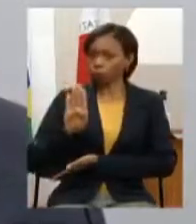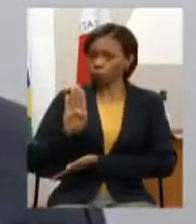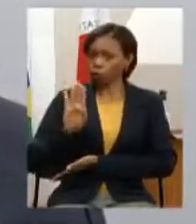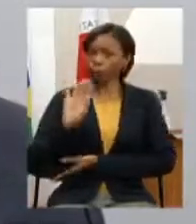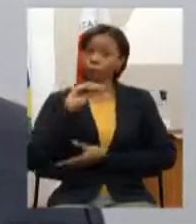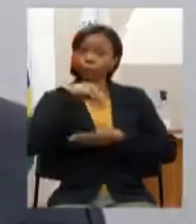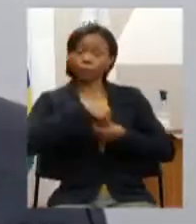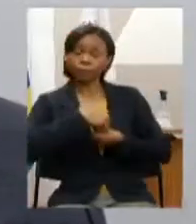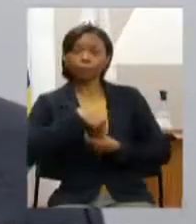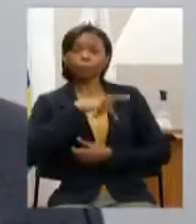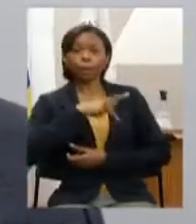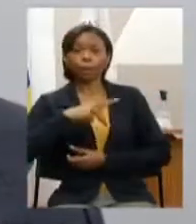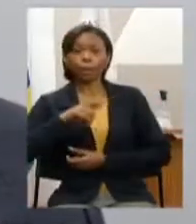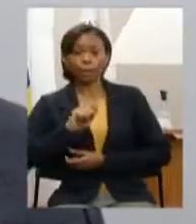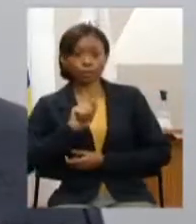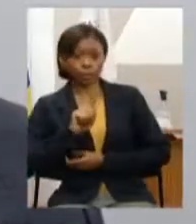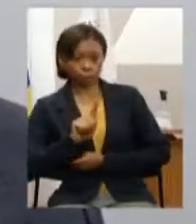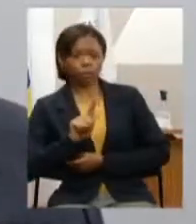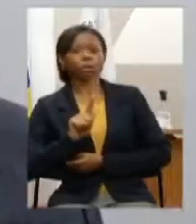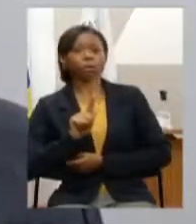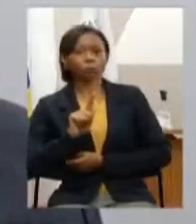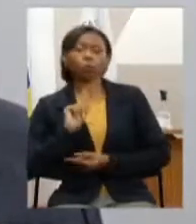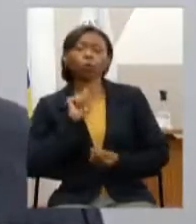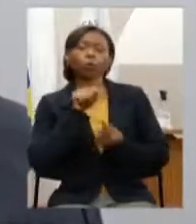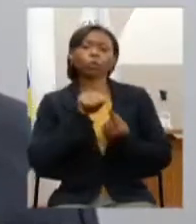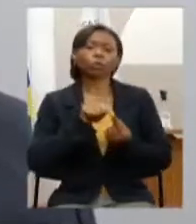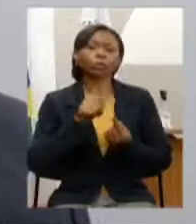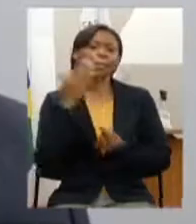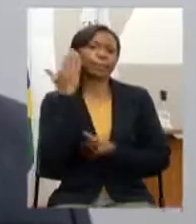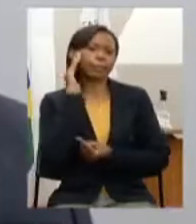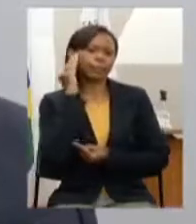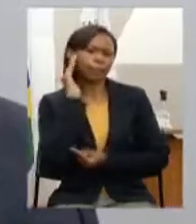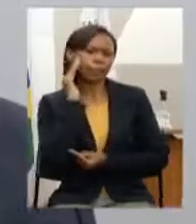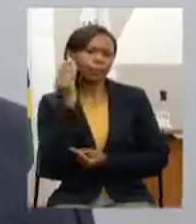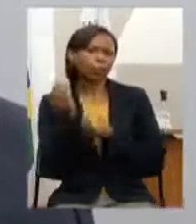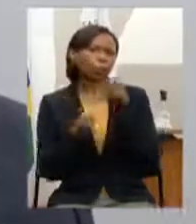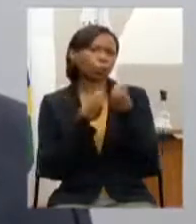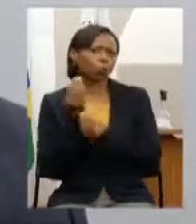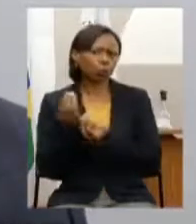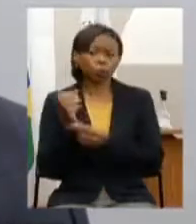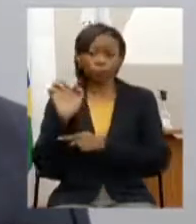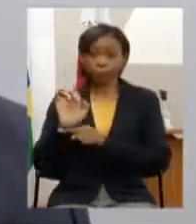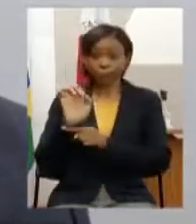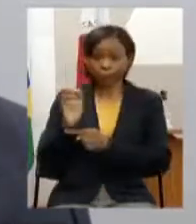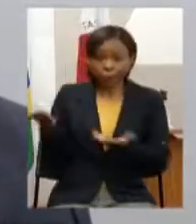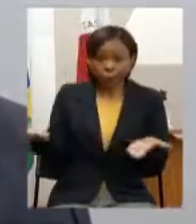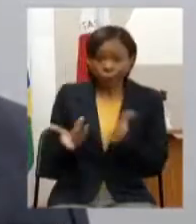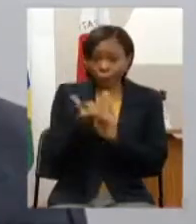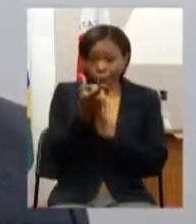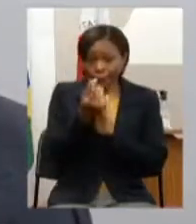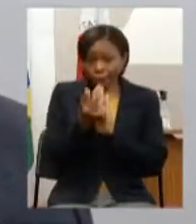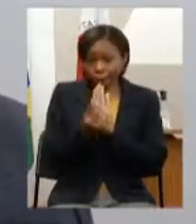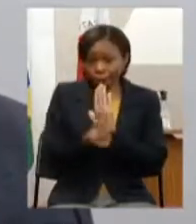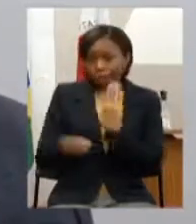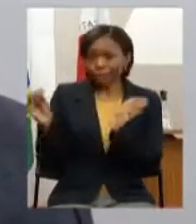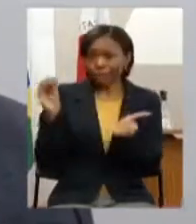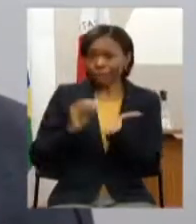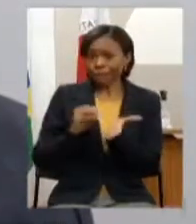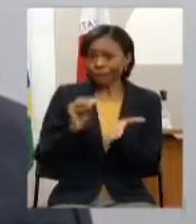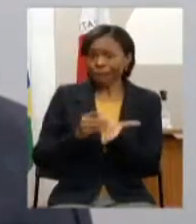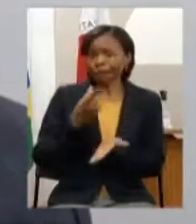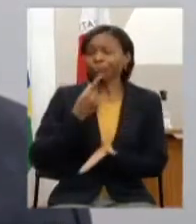entendendo a situação do estado que é um estado deficitário hoje com déficit orçamentário grande trazer